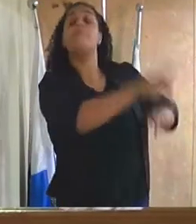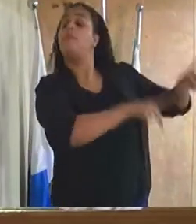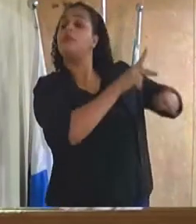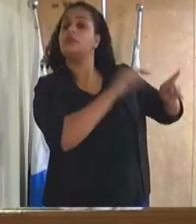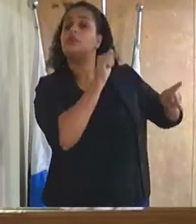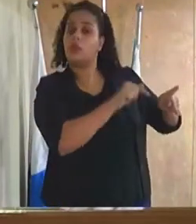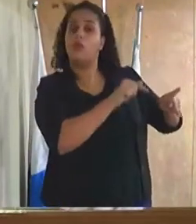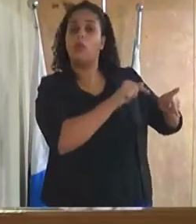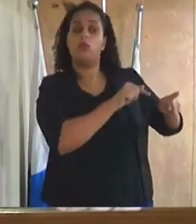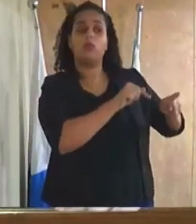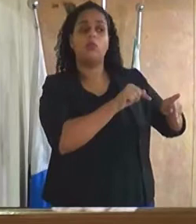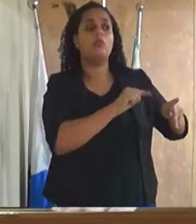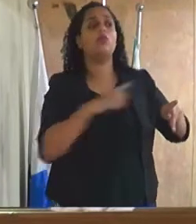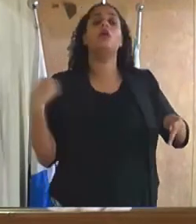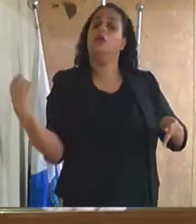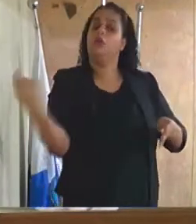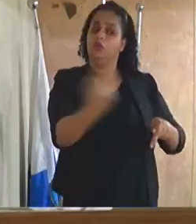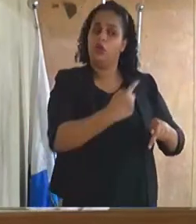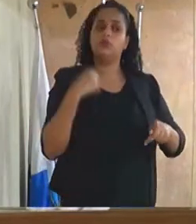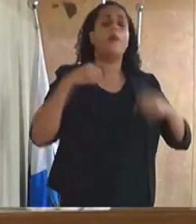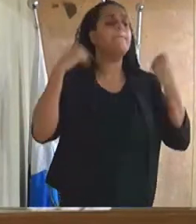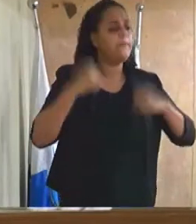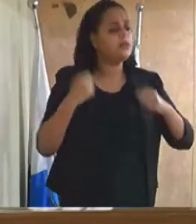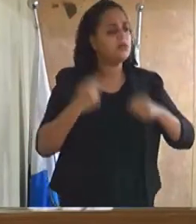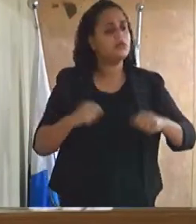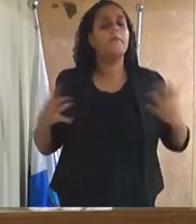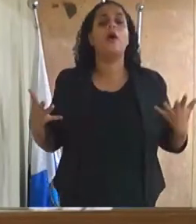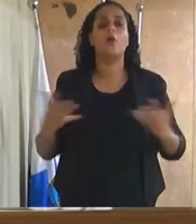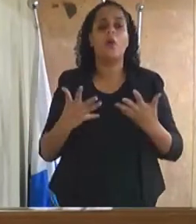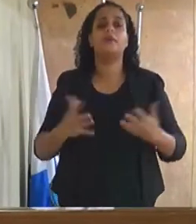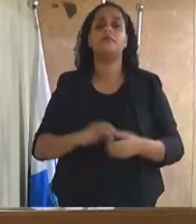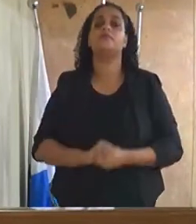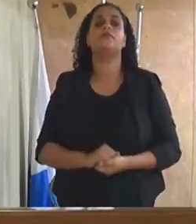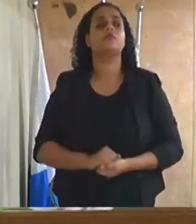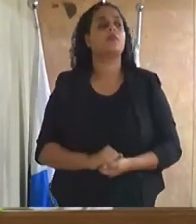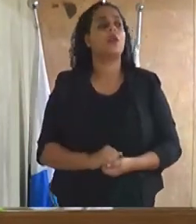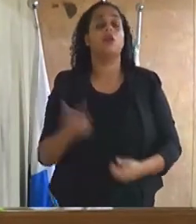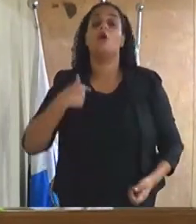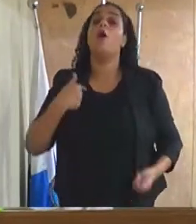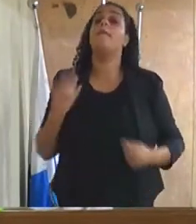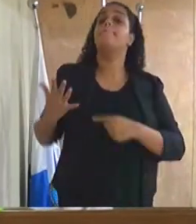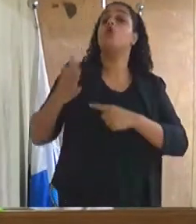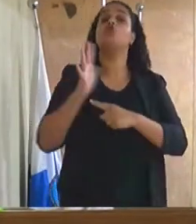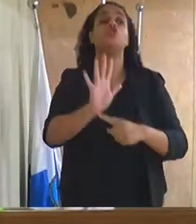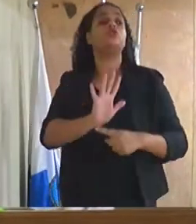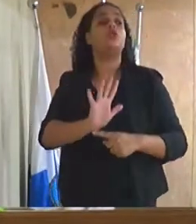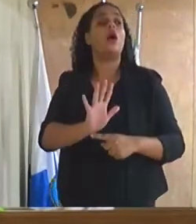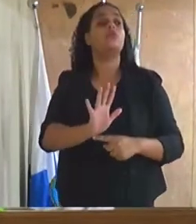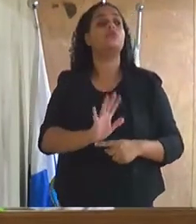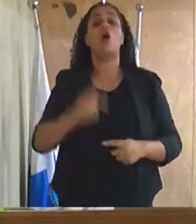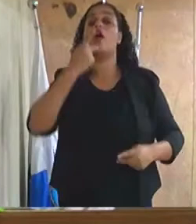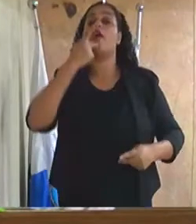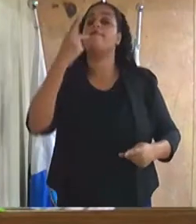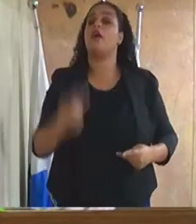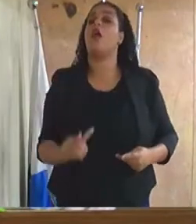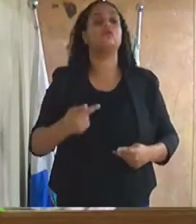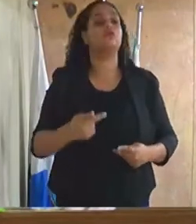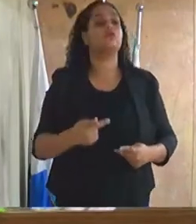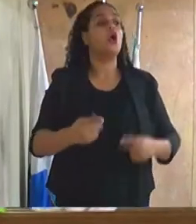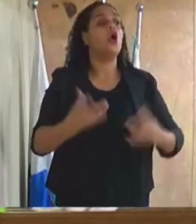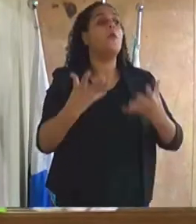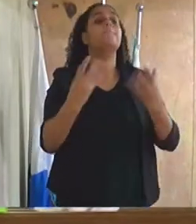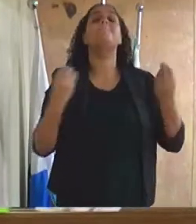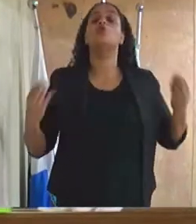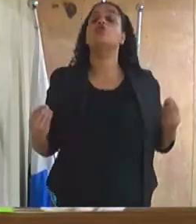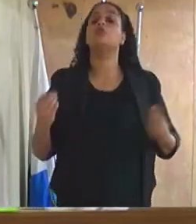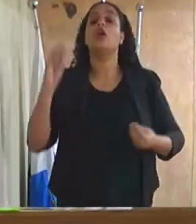Beto Gabriel é que nós temos que agora nos posicionarmos aqui e dizermos que muitas das